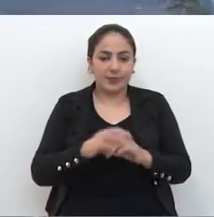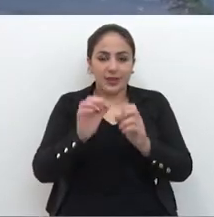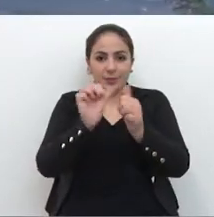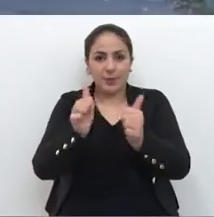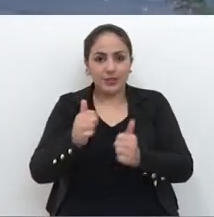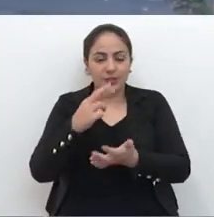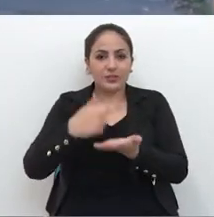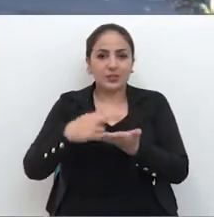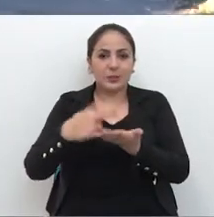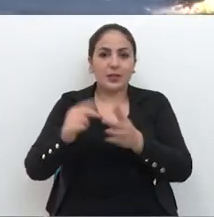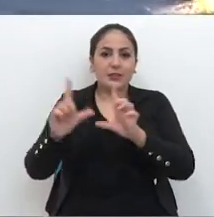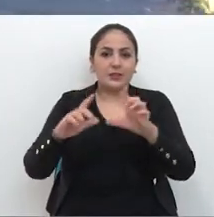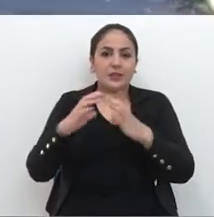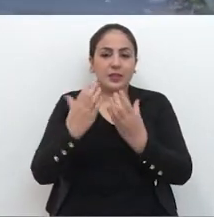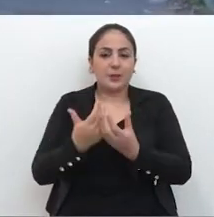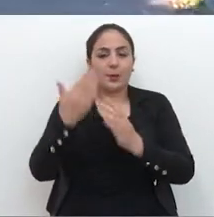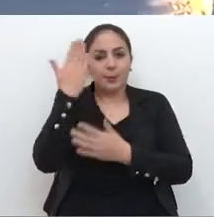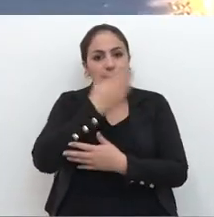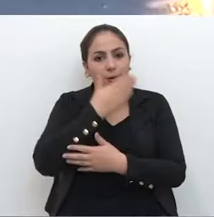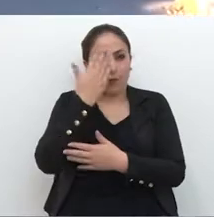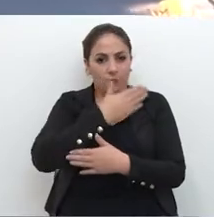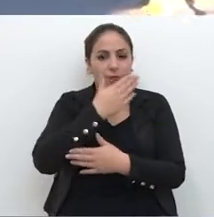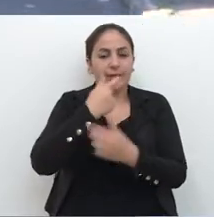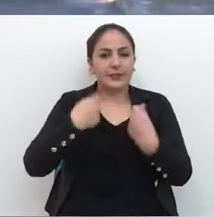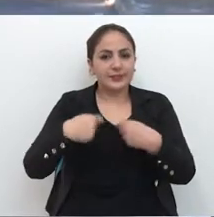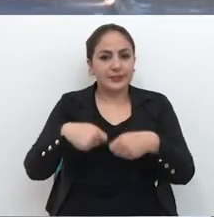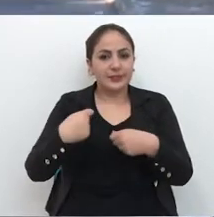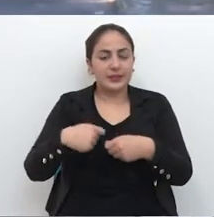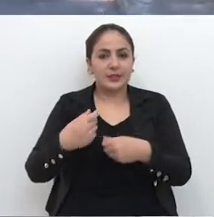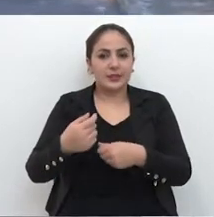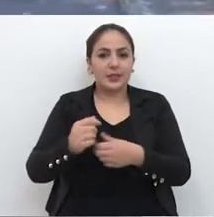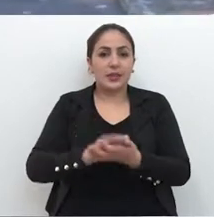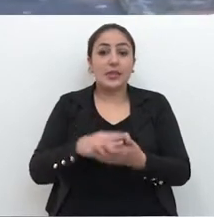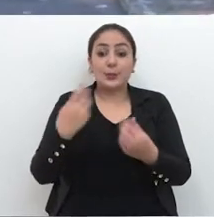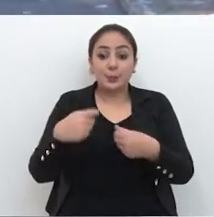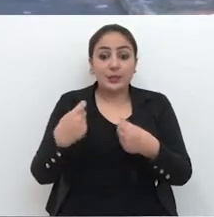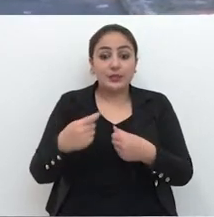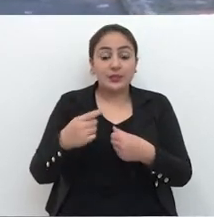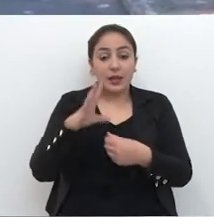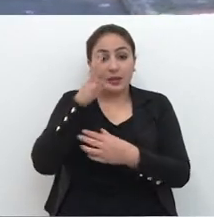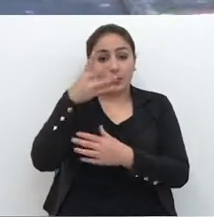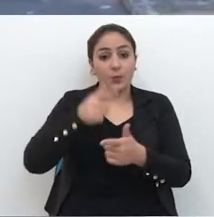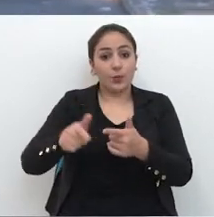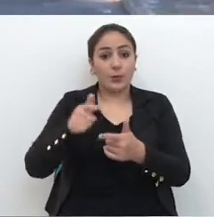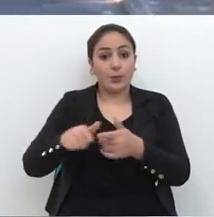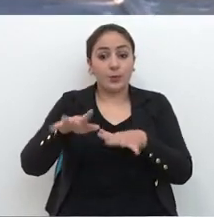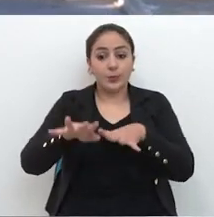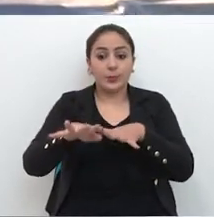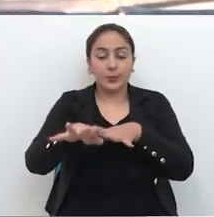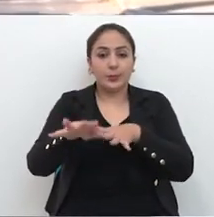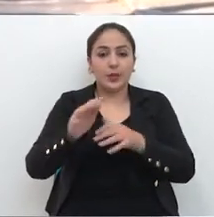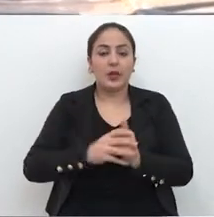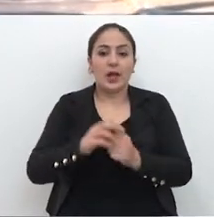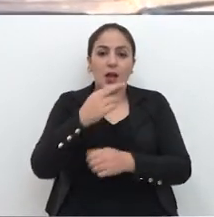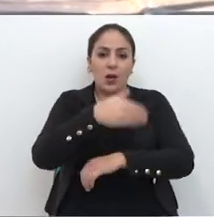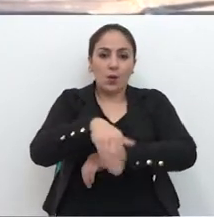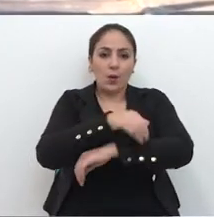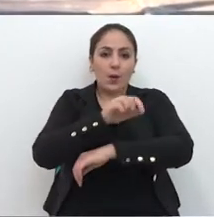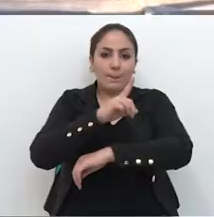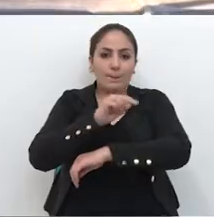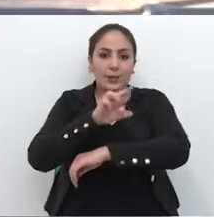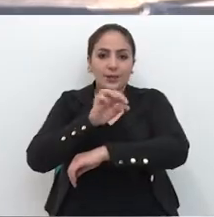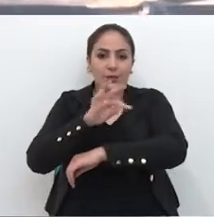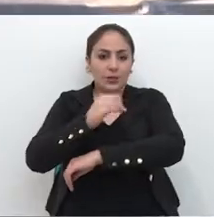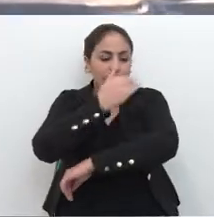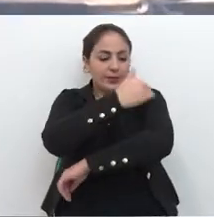imagens registradas pela TV Câmara comprovam a necessidade de intervenção no trânsito, nas ruas Pedro Lessa,